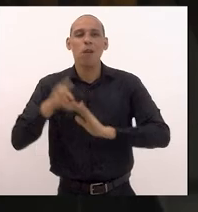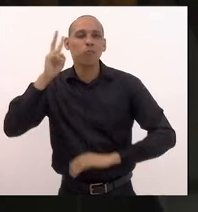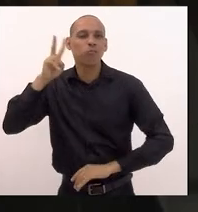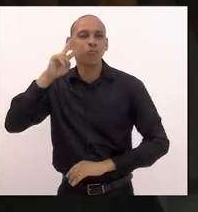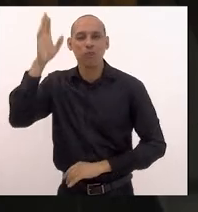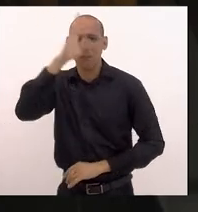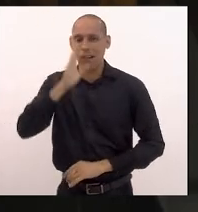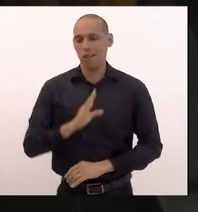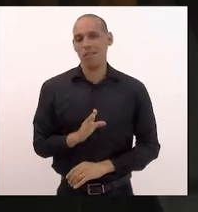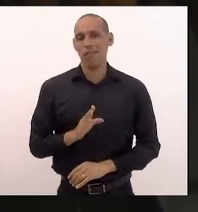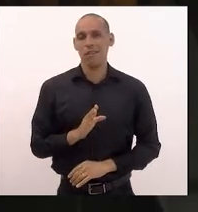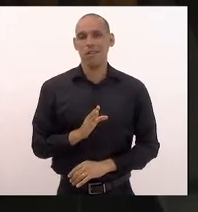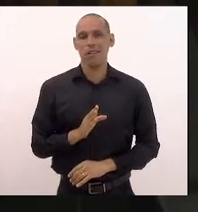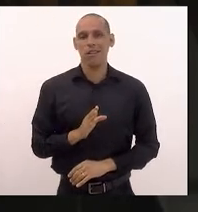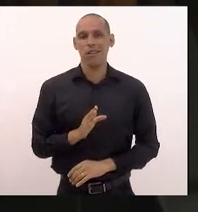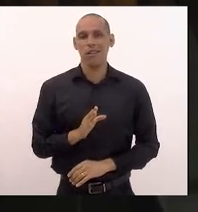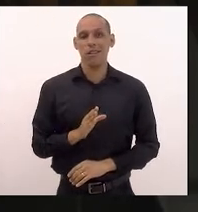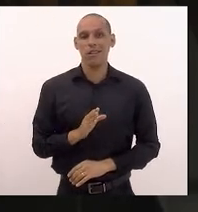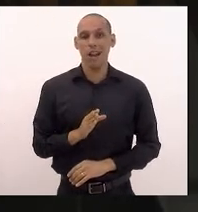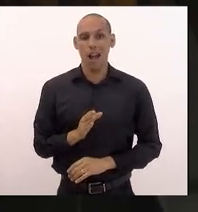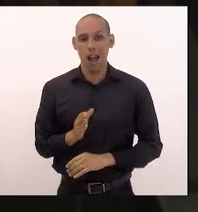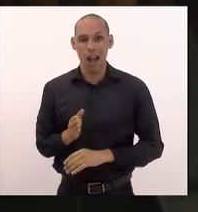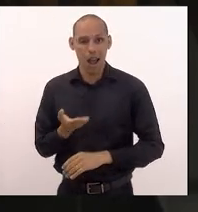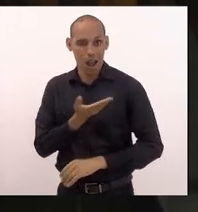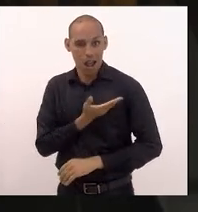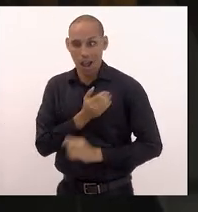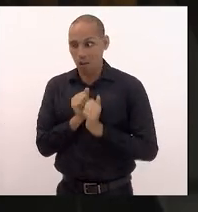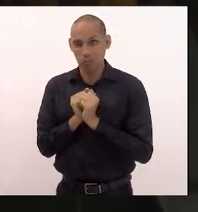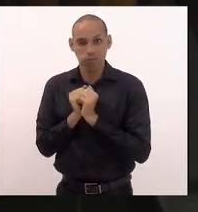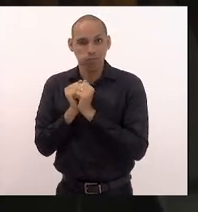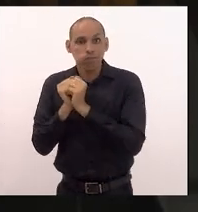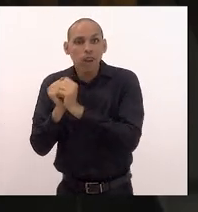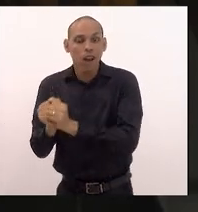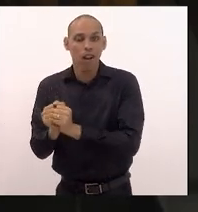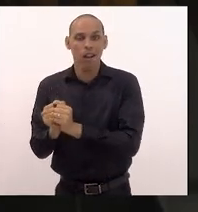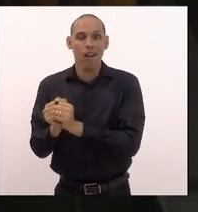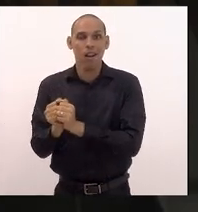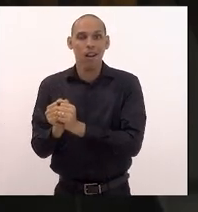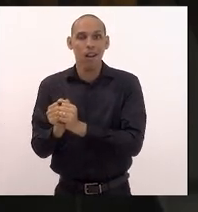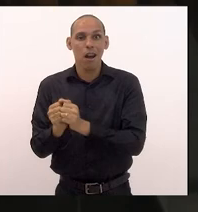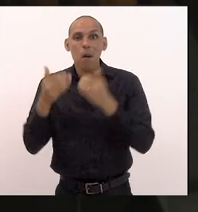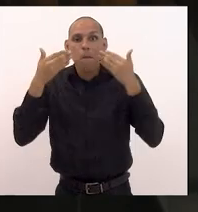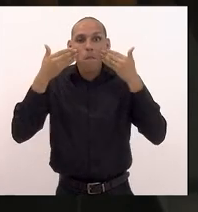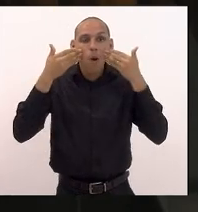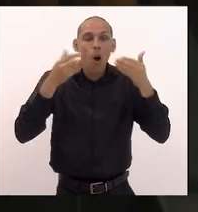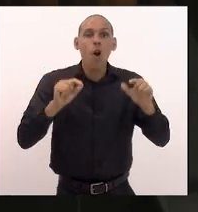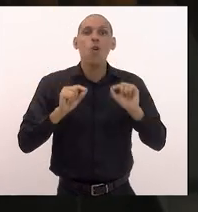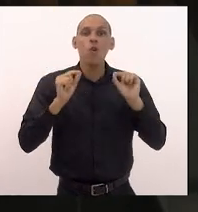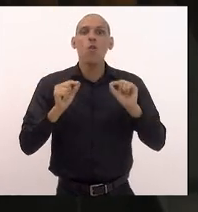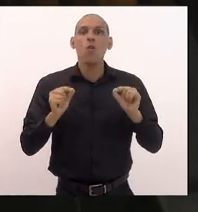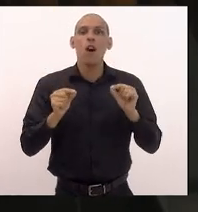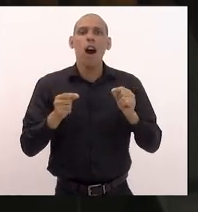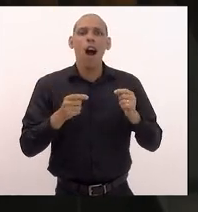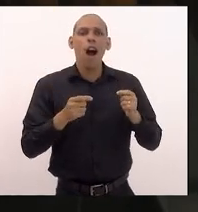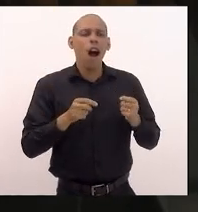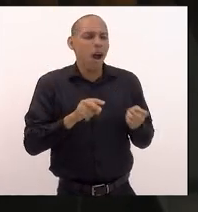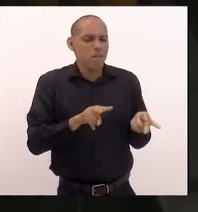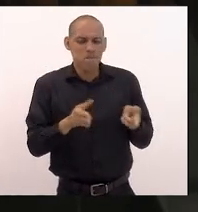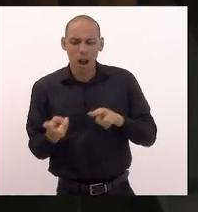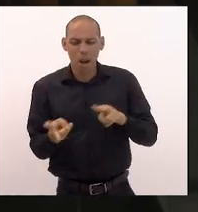comparsas notadamente revelam o volume das transações